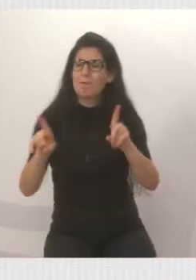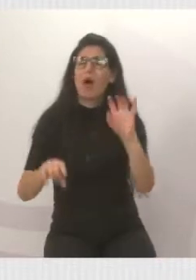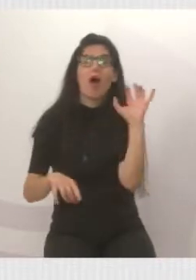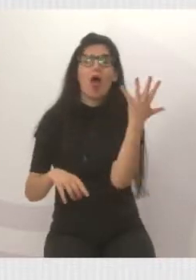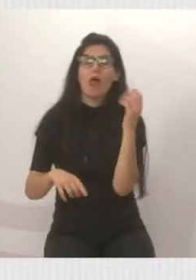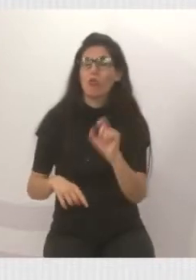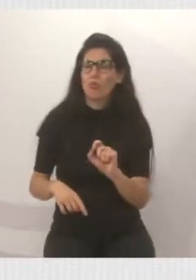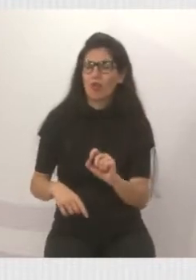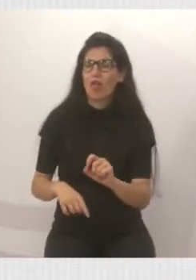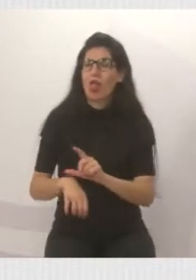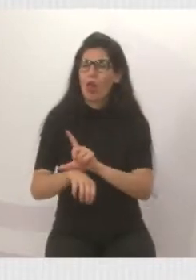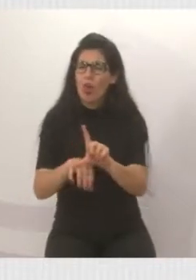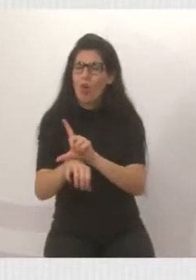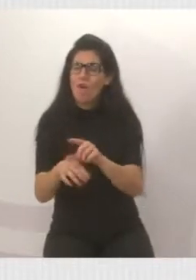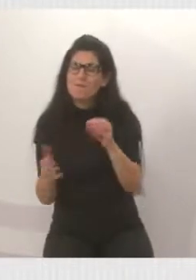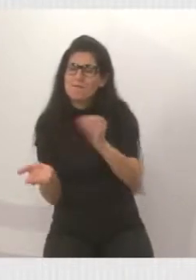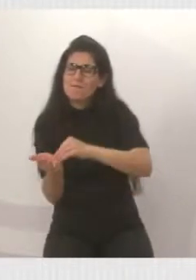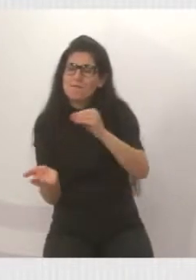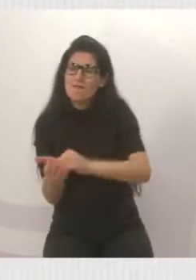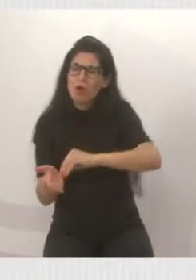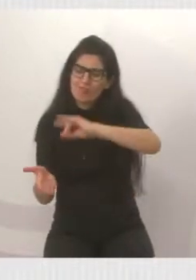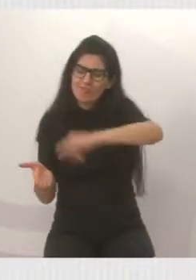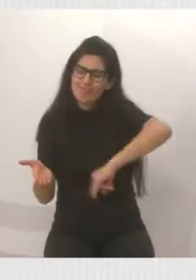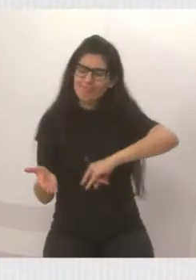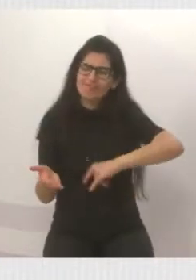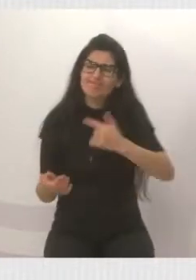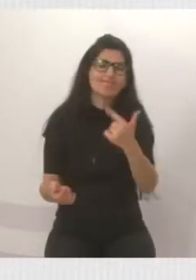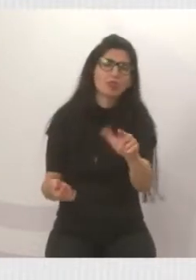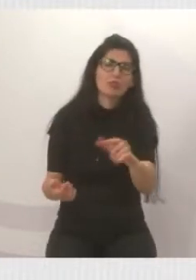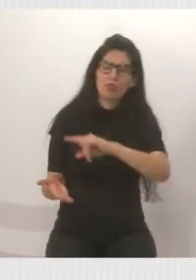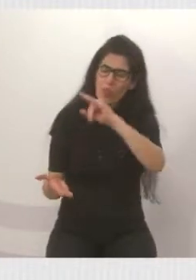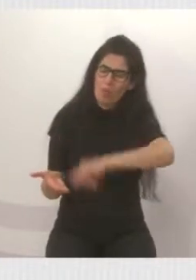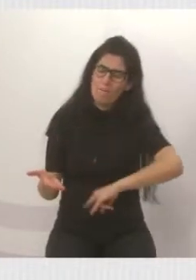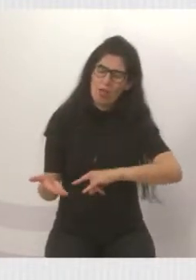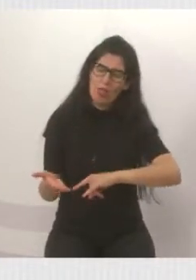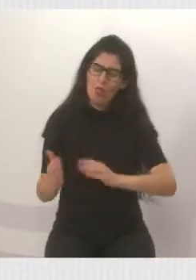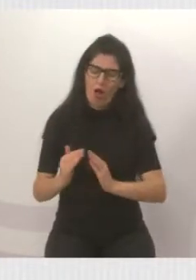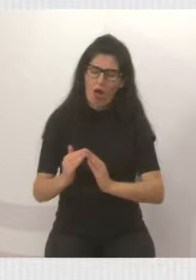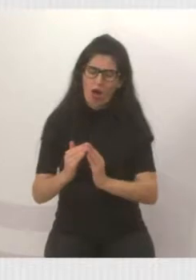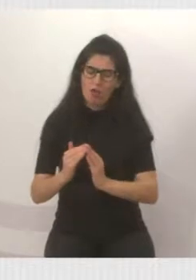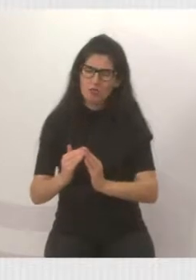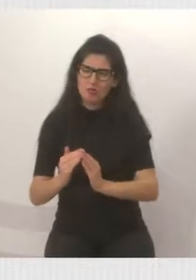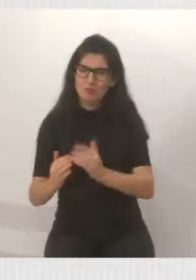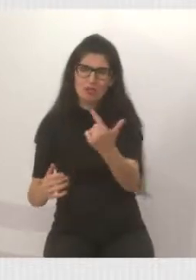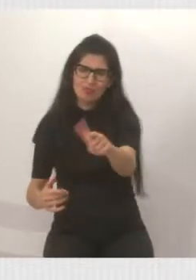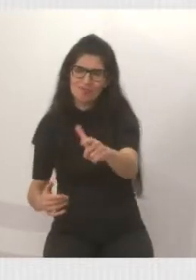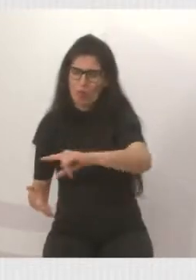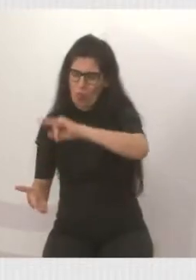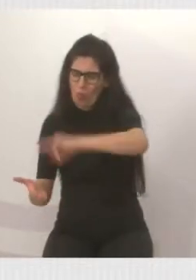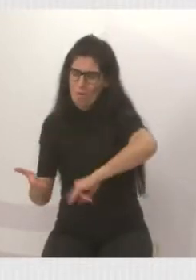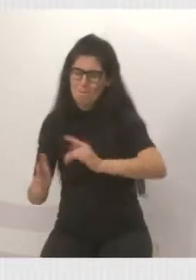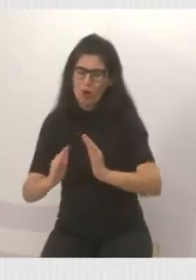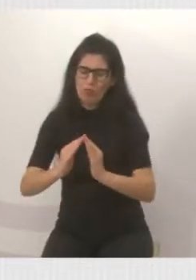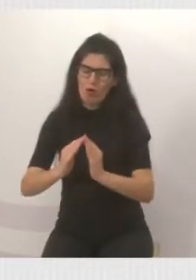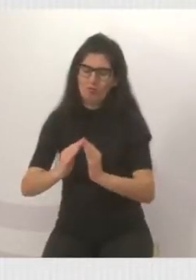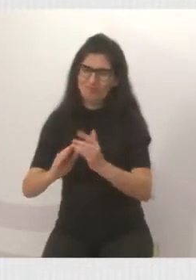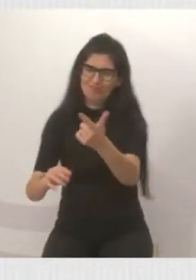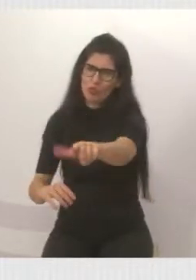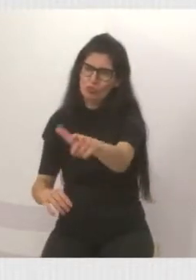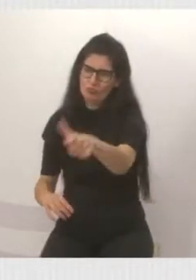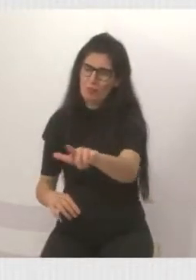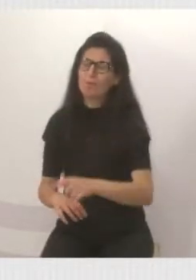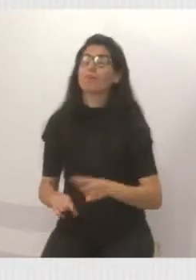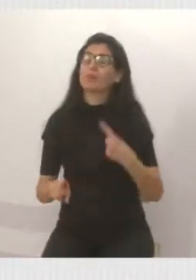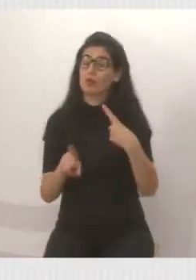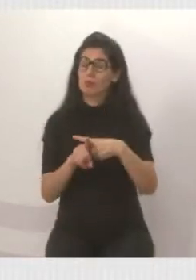aqui que não tem documento, porque não tem jeito de fazer o documento. Então nós estamos soltando esses folhetos de cada comércio, para quê? Para eles verem